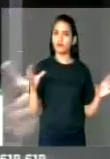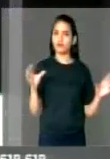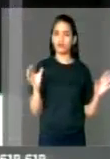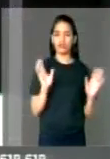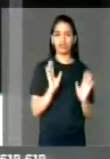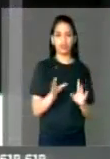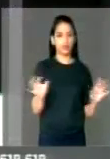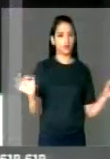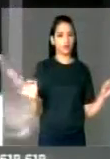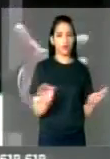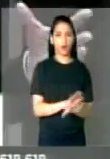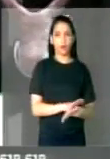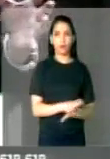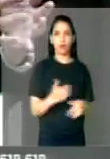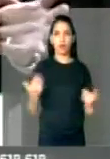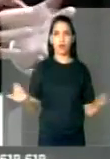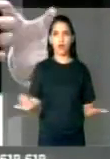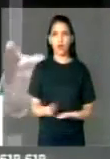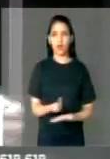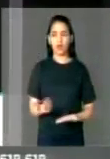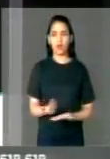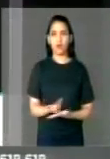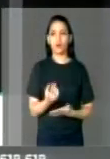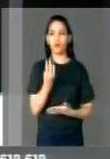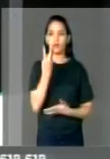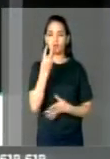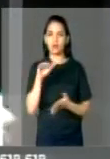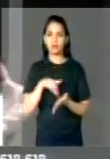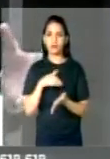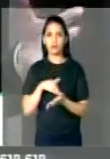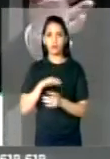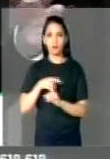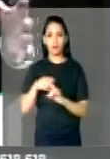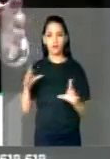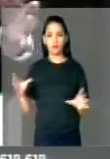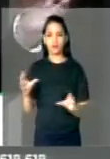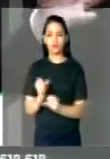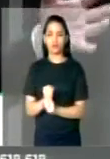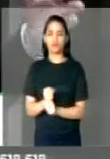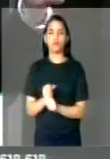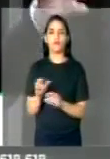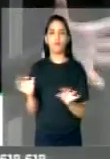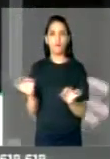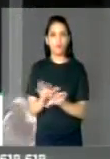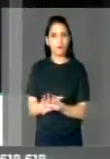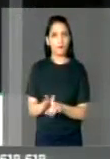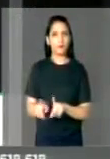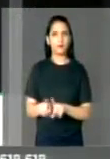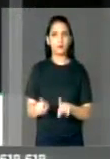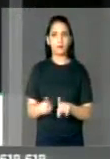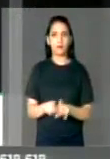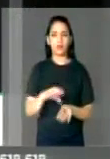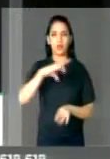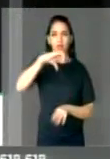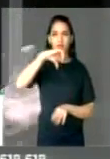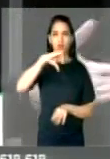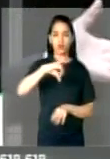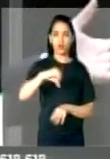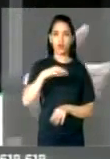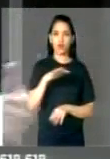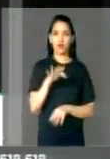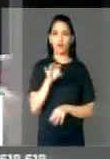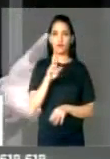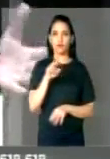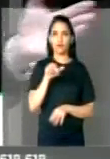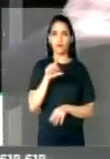está fundindo mais três secretarias, são nove fundações que vão ser extintas,